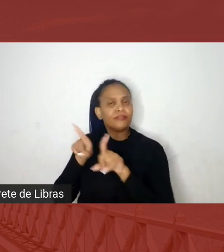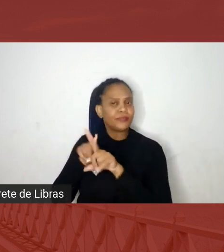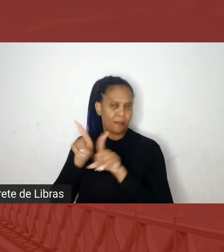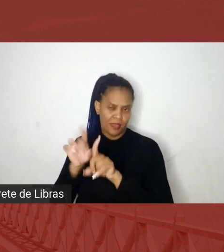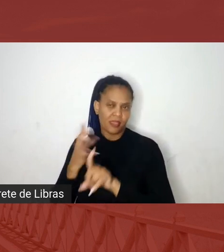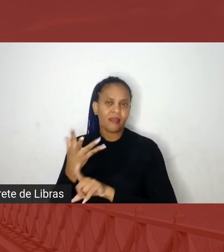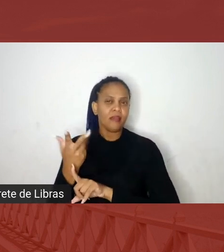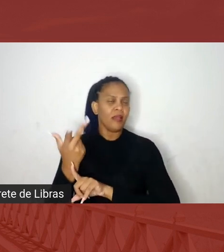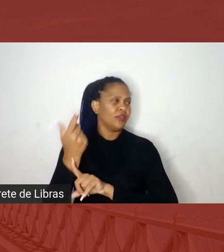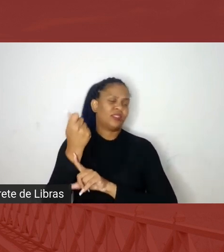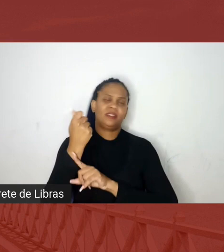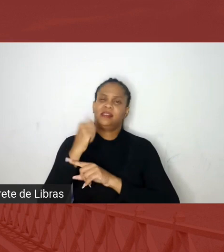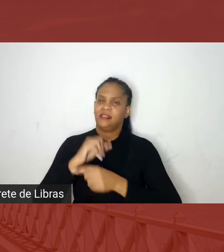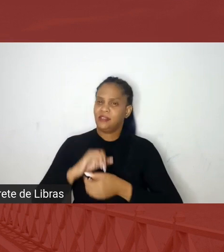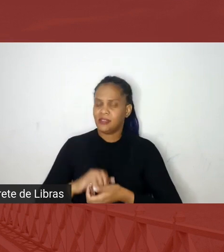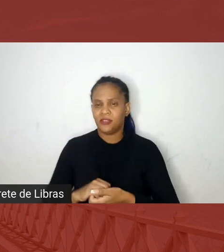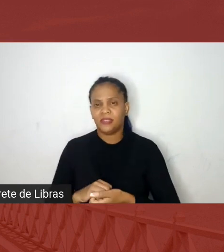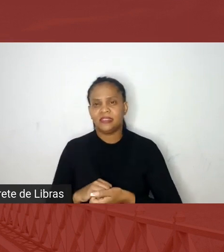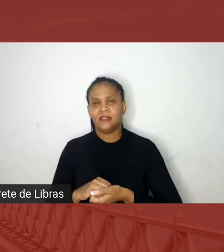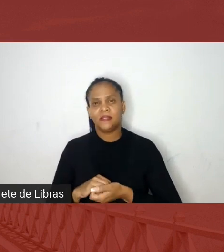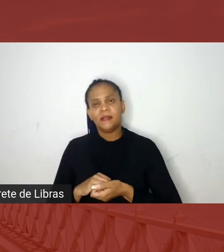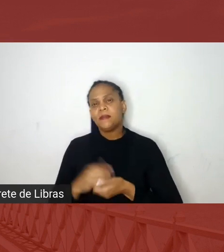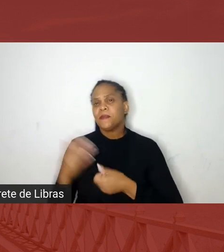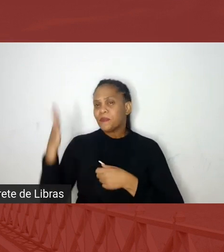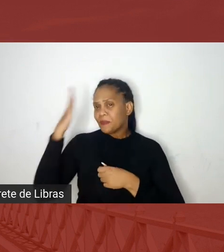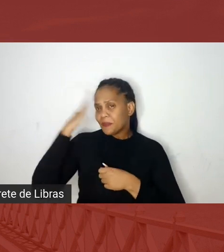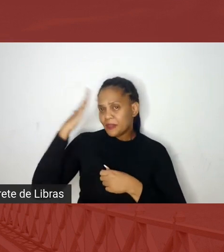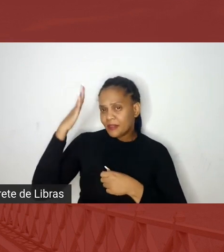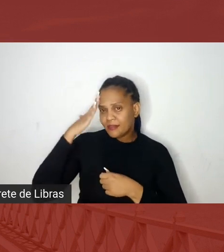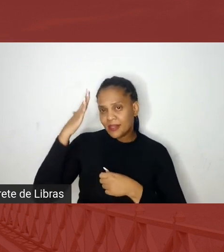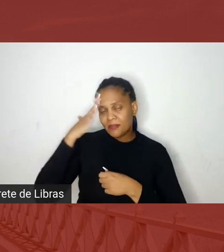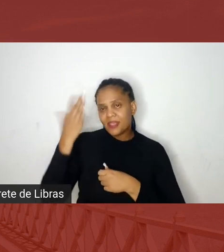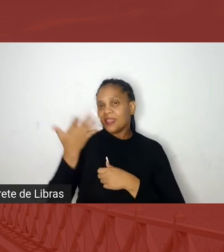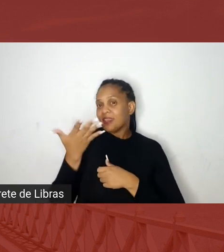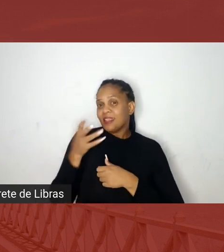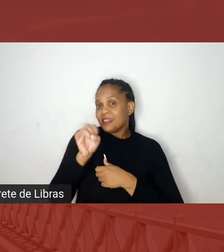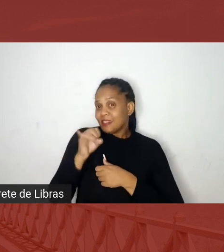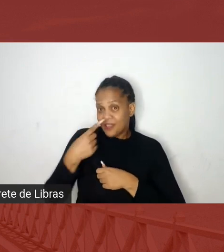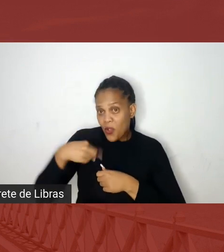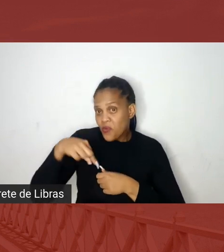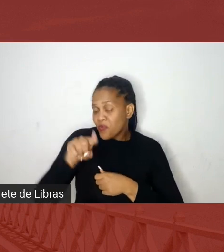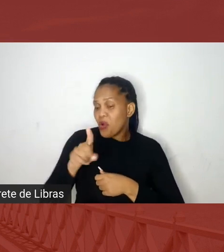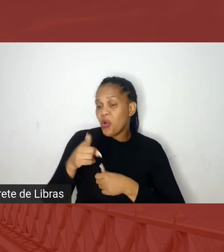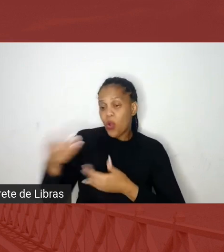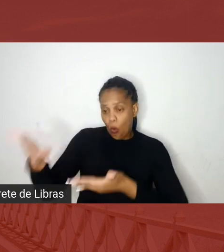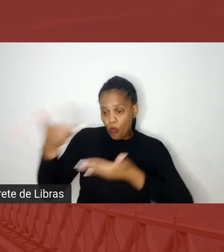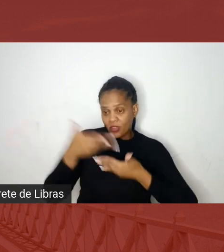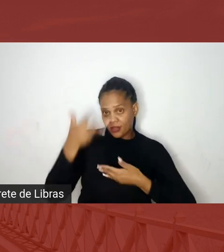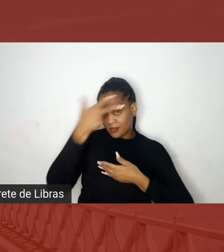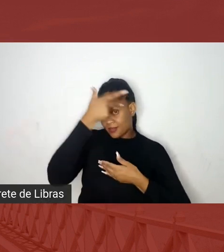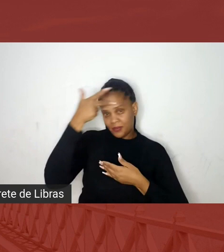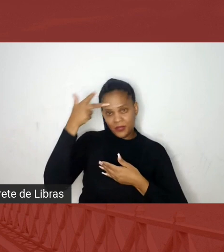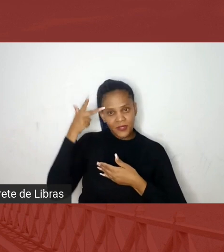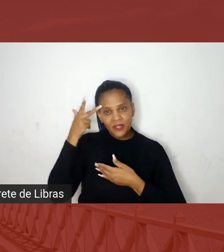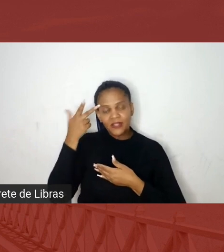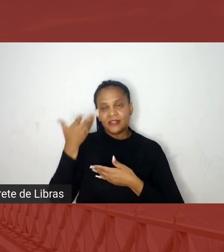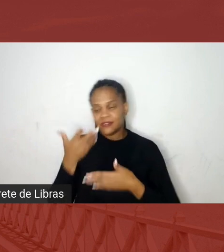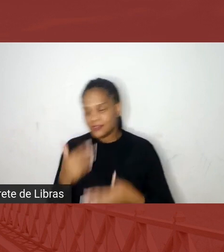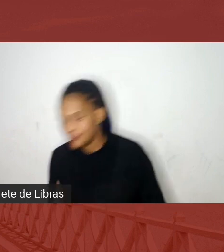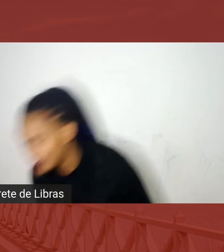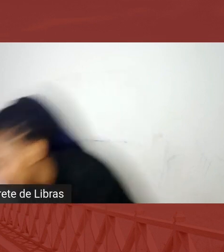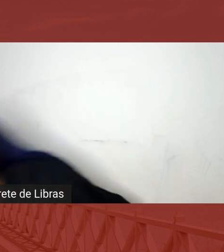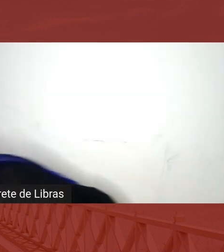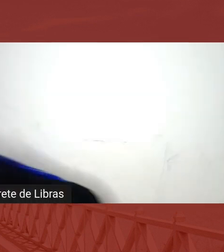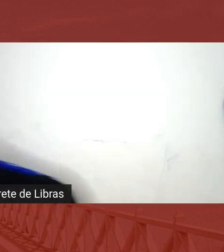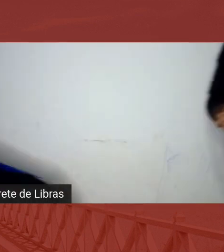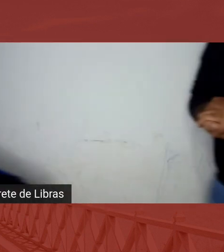aquilo ali também é arte, saber que quando, pô, ah, vai convidar as pessoas, por exemplo, ah, tem, ah, vou